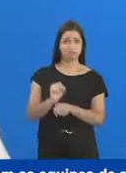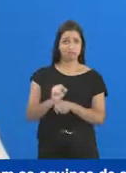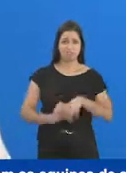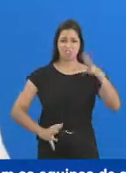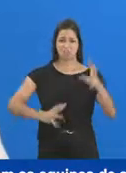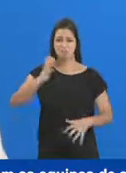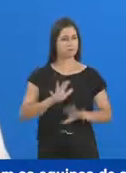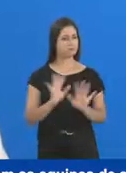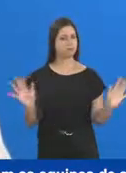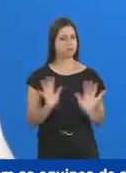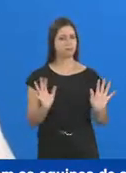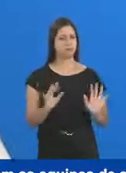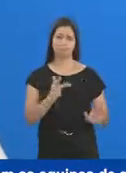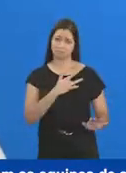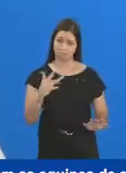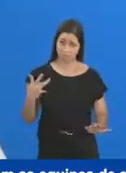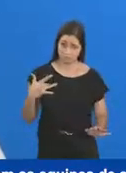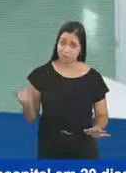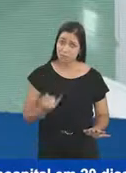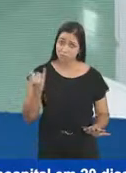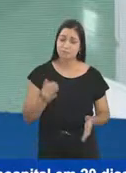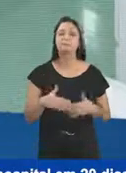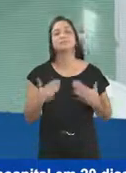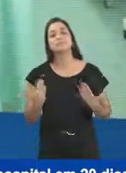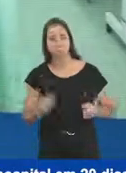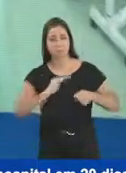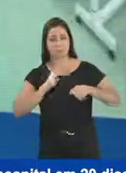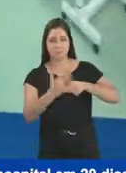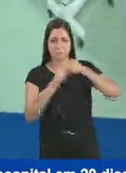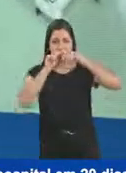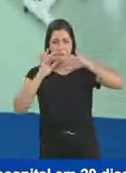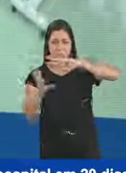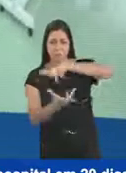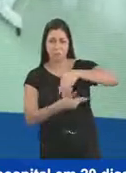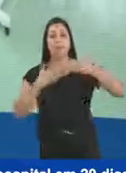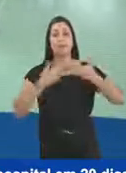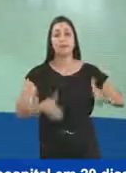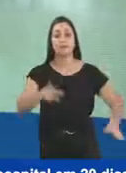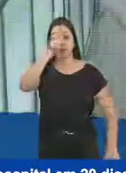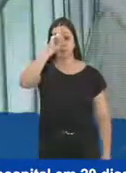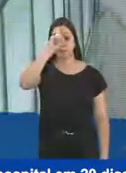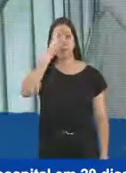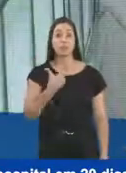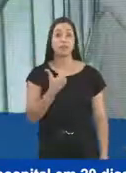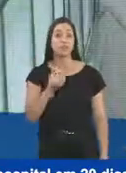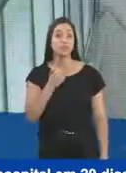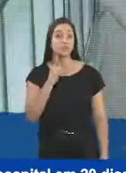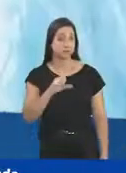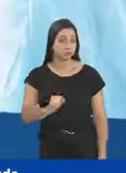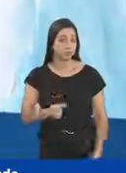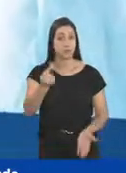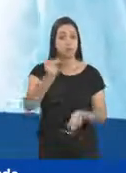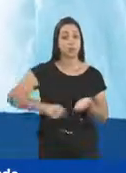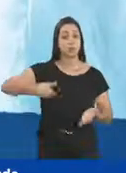esperando ou criando conflito com as equipes de saúde. Por isso, quando a pandemia chegou, conseguimos abrir um hospital em 20 dias.